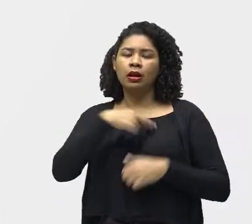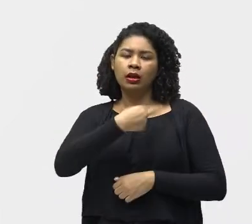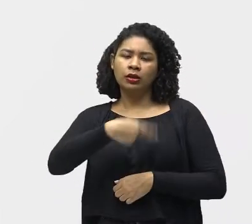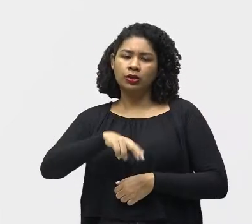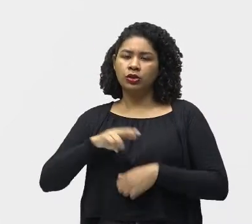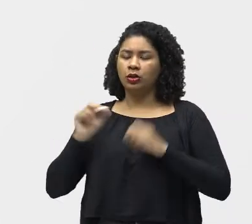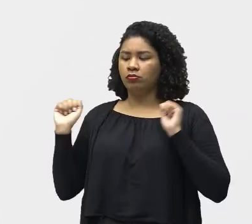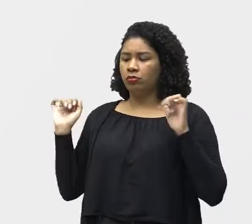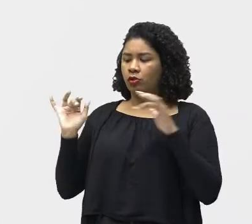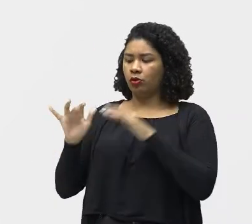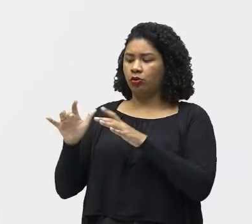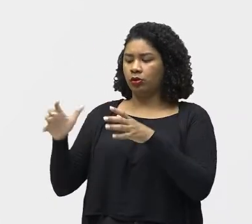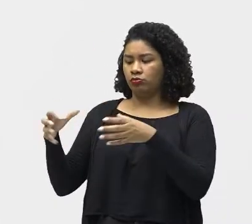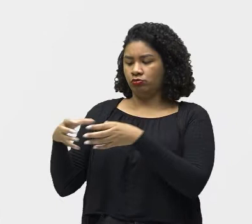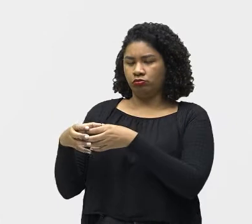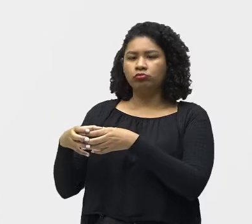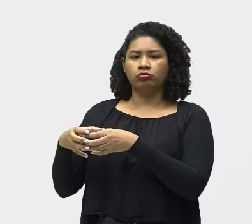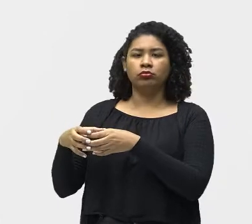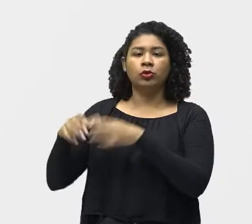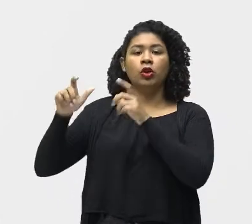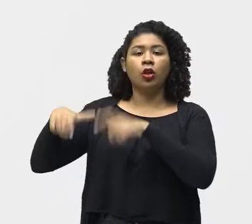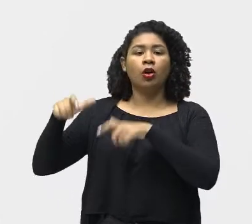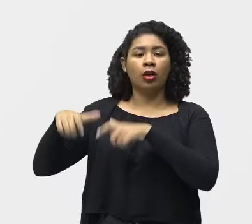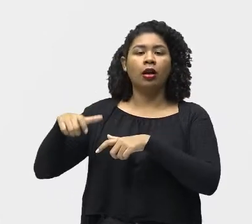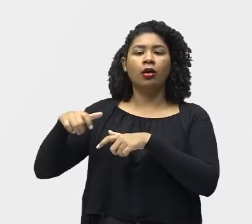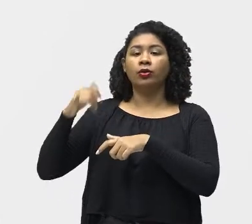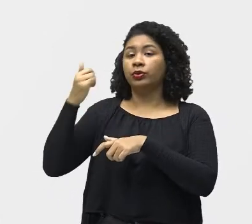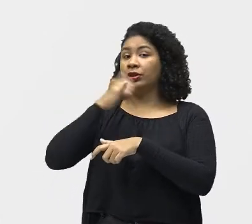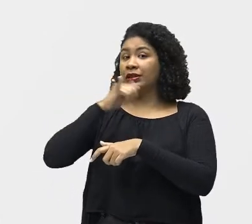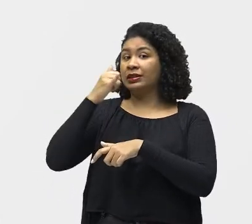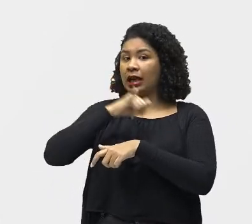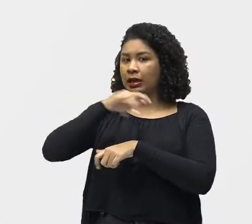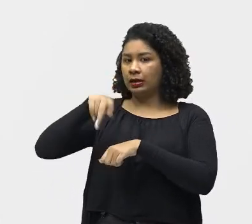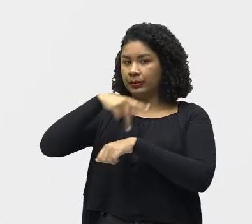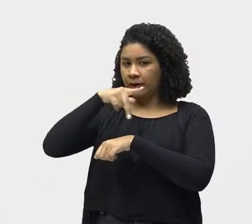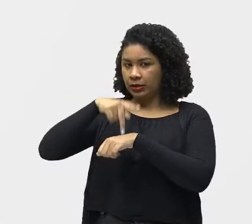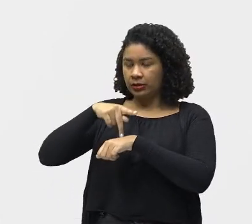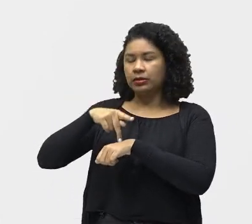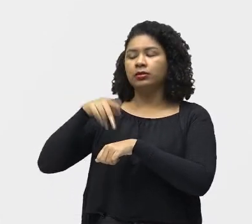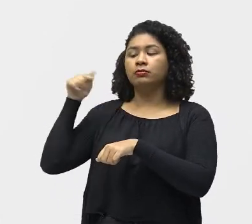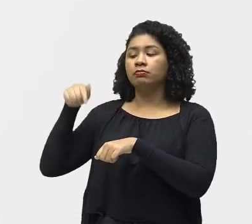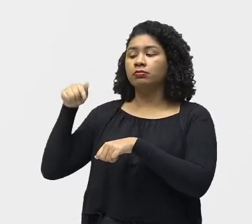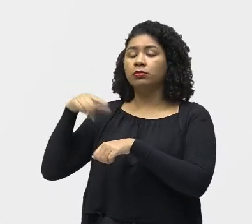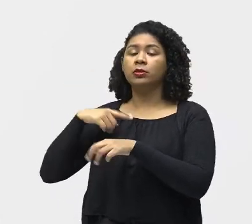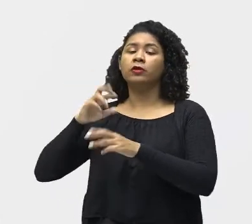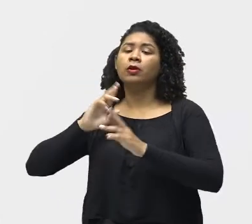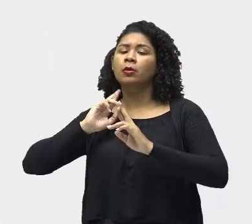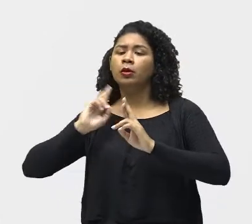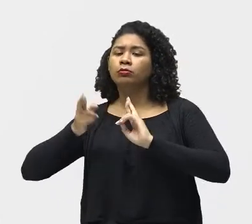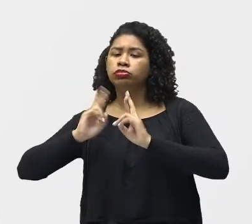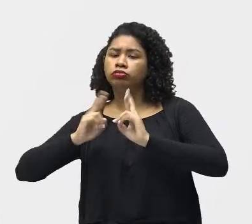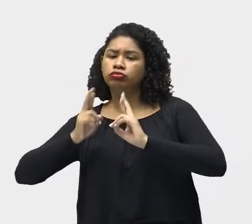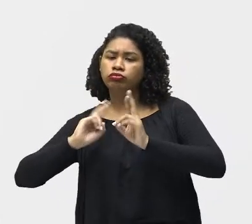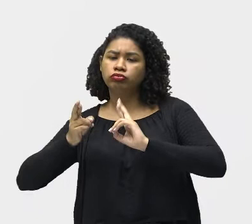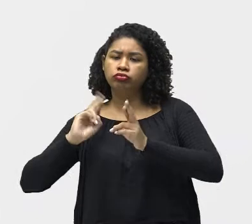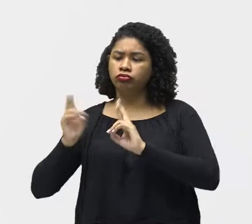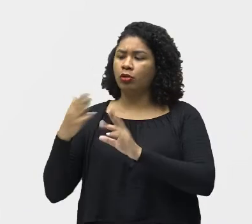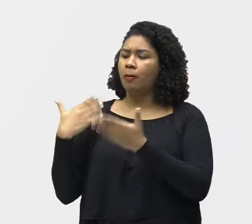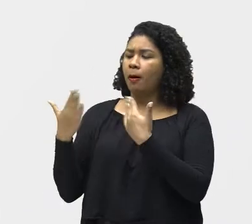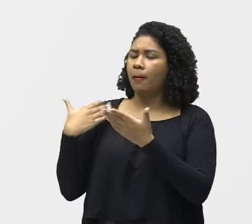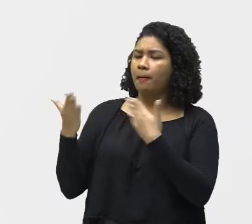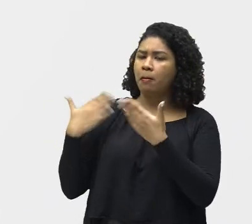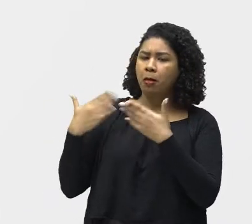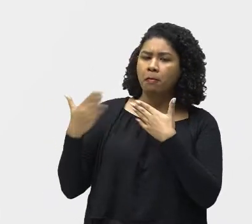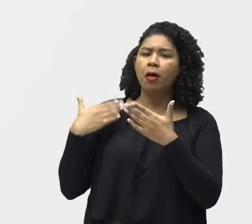situada atualmente na Itália. Antes de tudo, o que é um concílio? É uma reunião de bispos da igreja católica